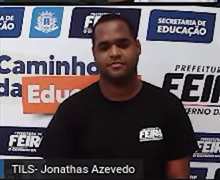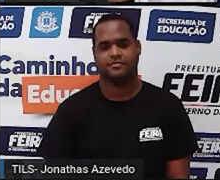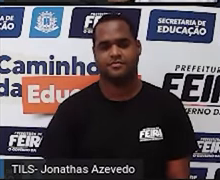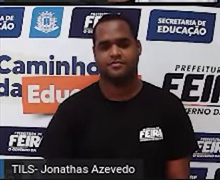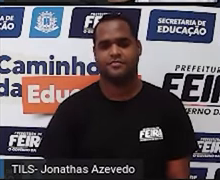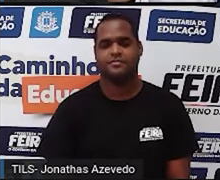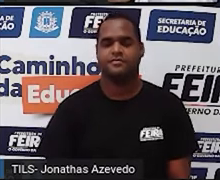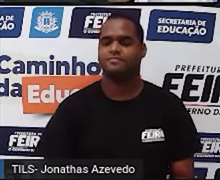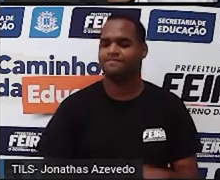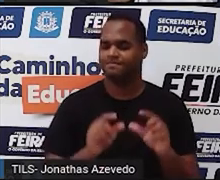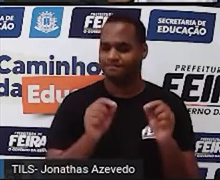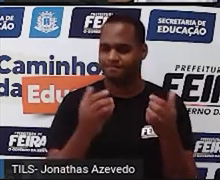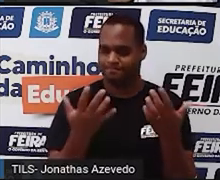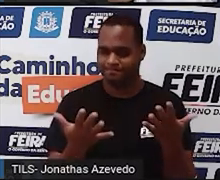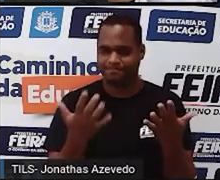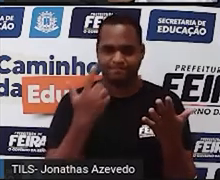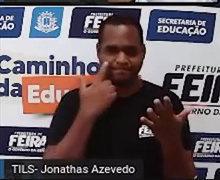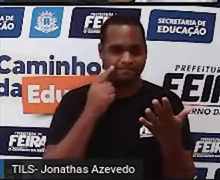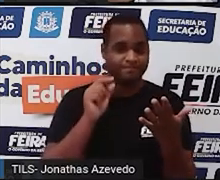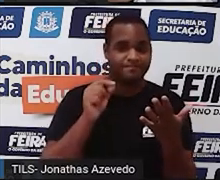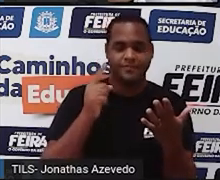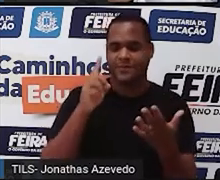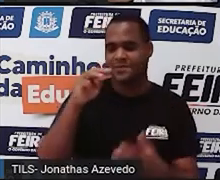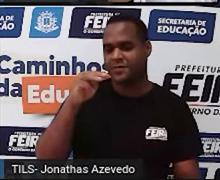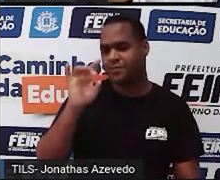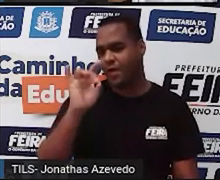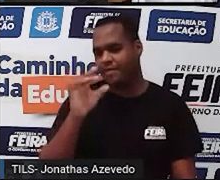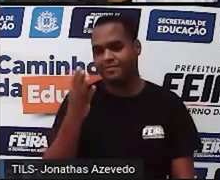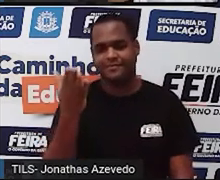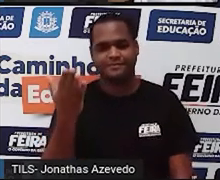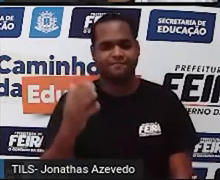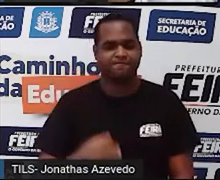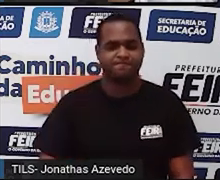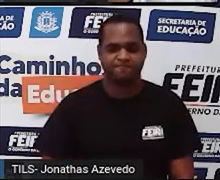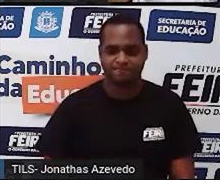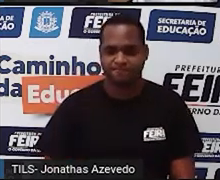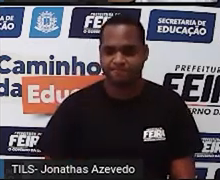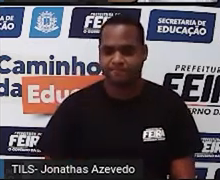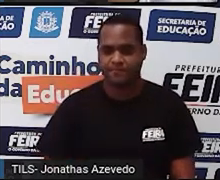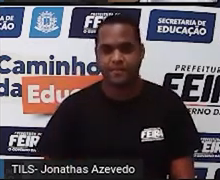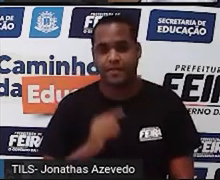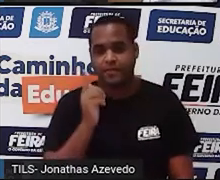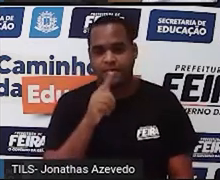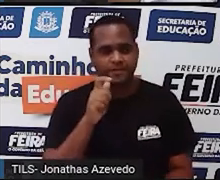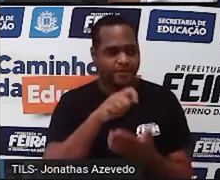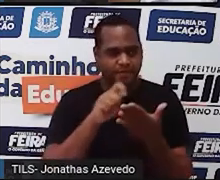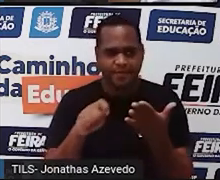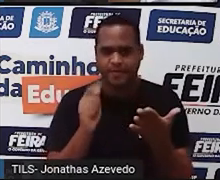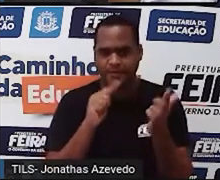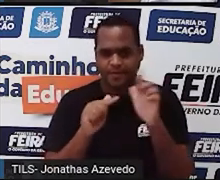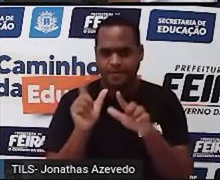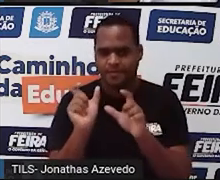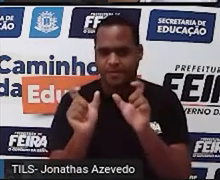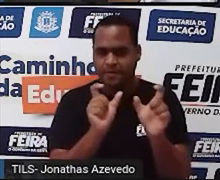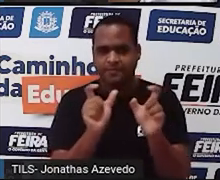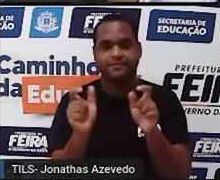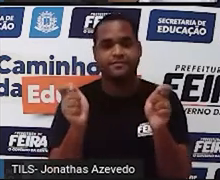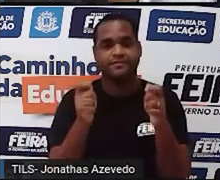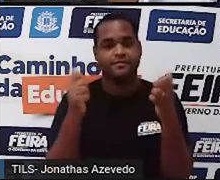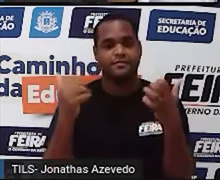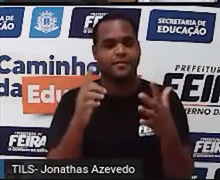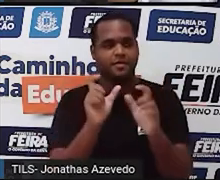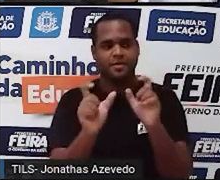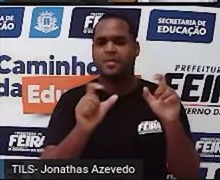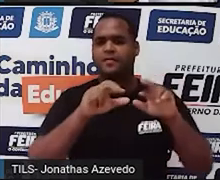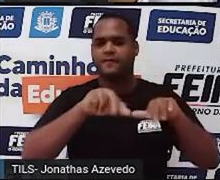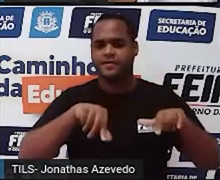É isso aí, um minutinho. E aí, conseguiu escrever poucas palavras, muitas